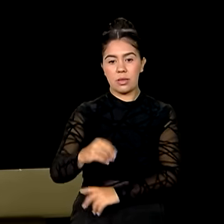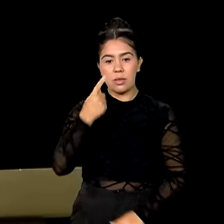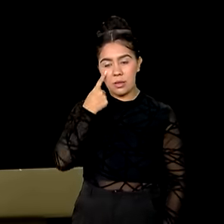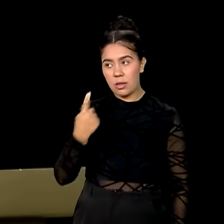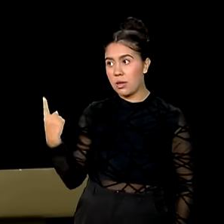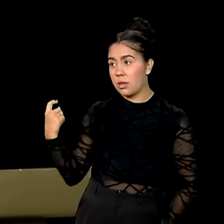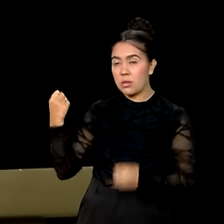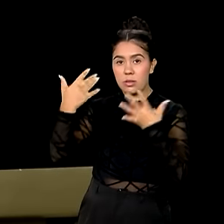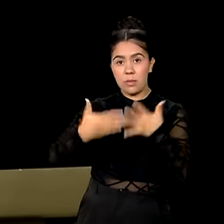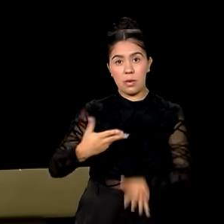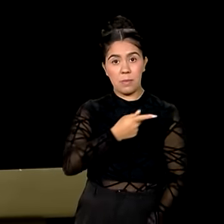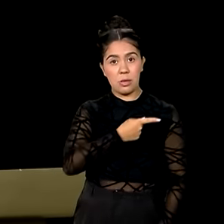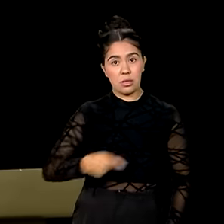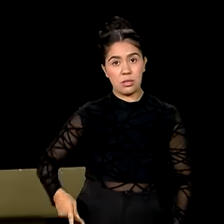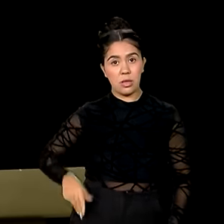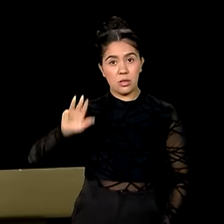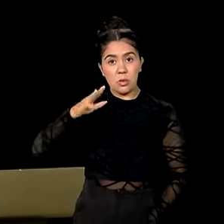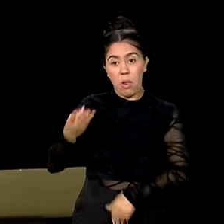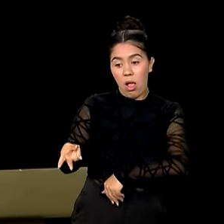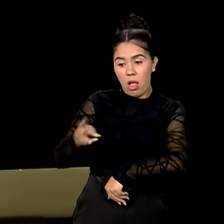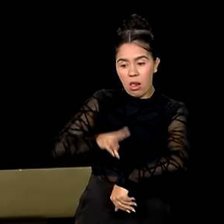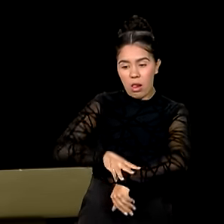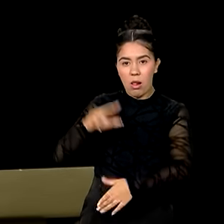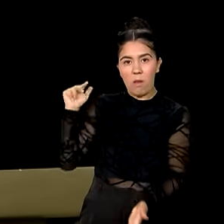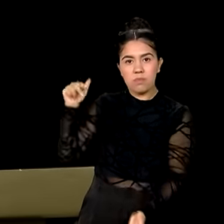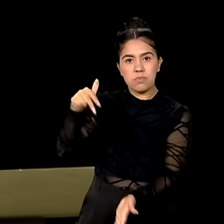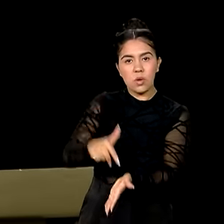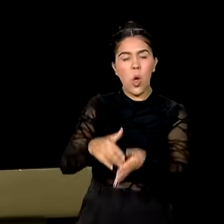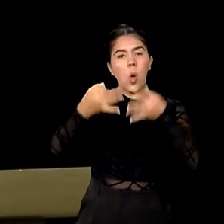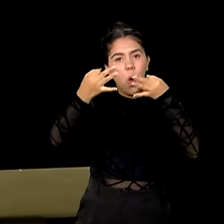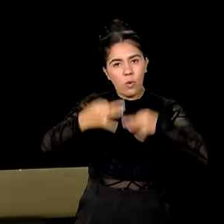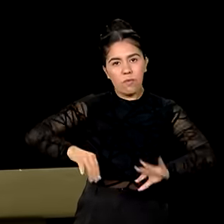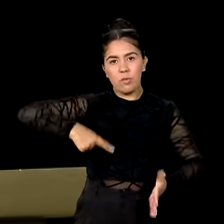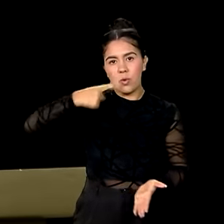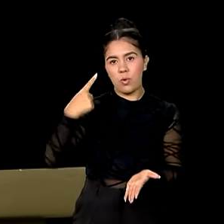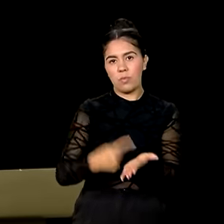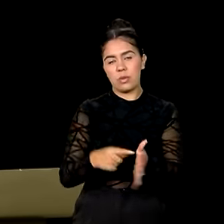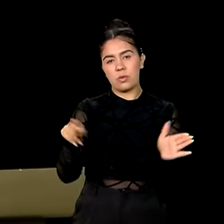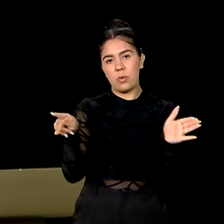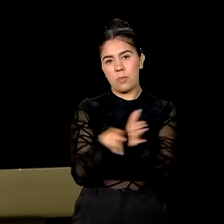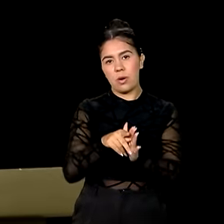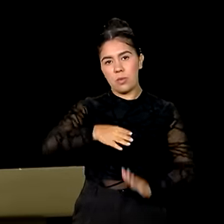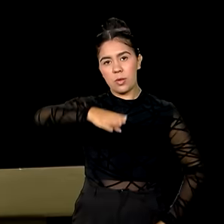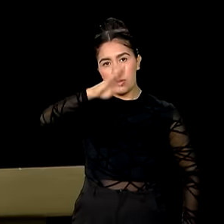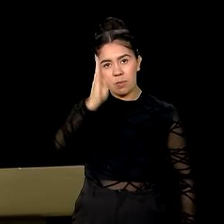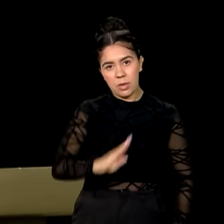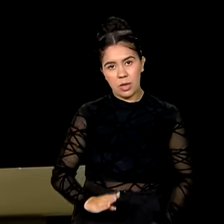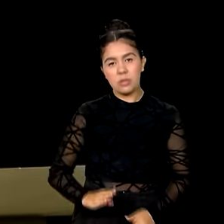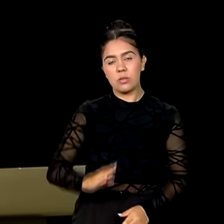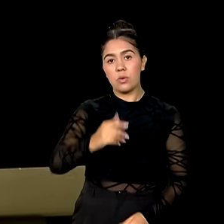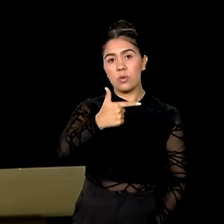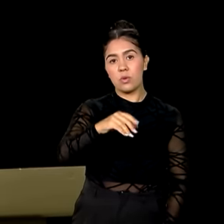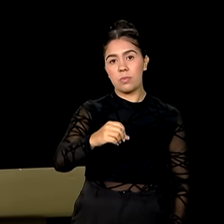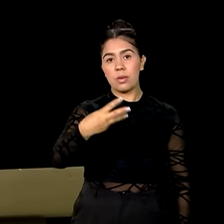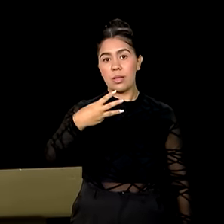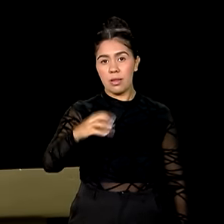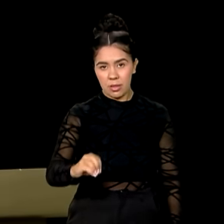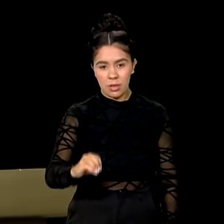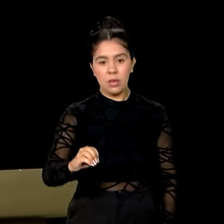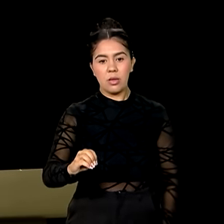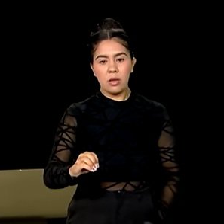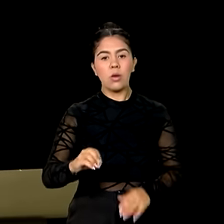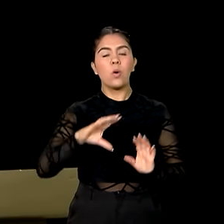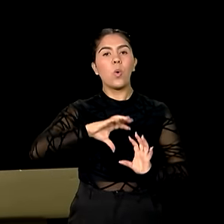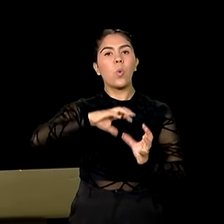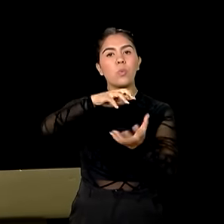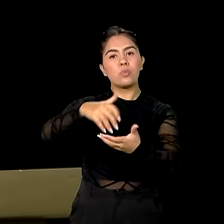presidente Lula para o seu terceiro mandato reafirma o compromisso do governo brasileiro com a Agenda 2030, com o